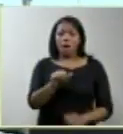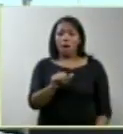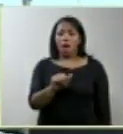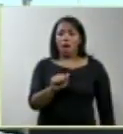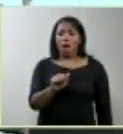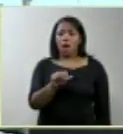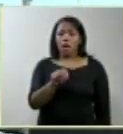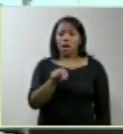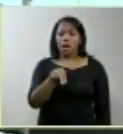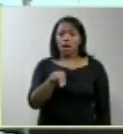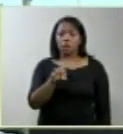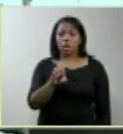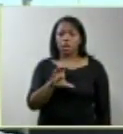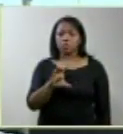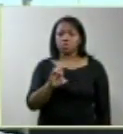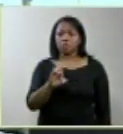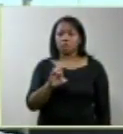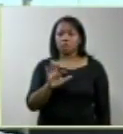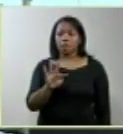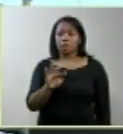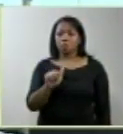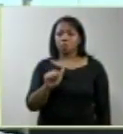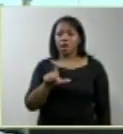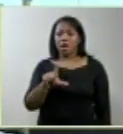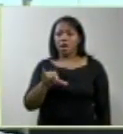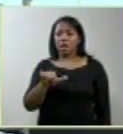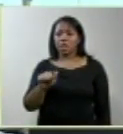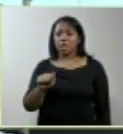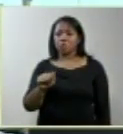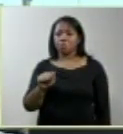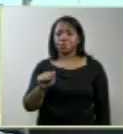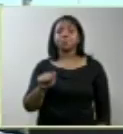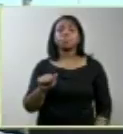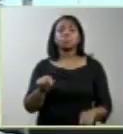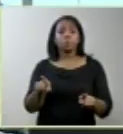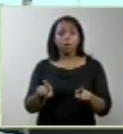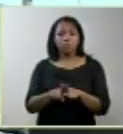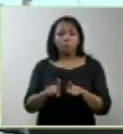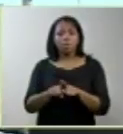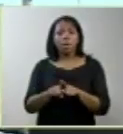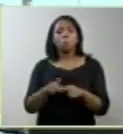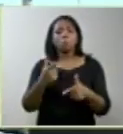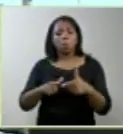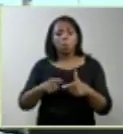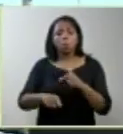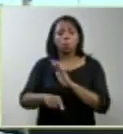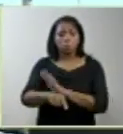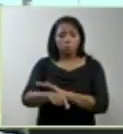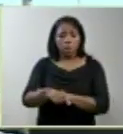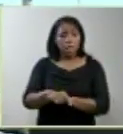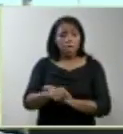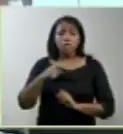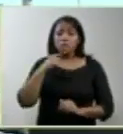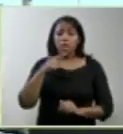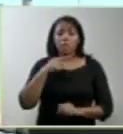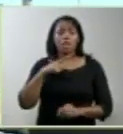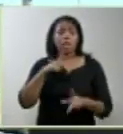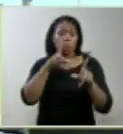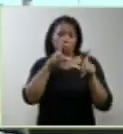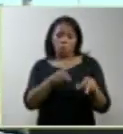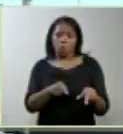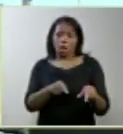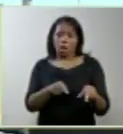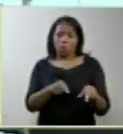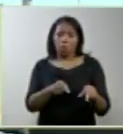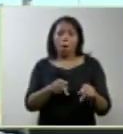Provavelmente conhecemos pessoas que têm uma malformação de braço, por exemplo. Não tem todo mundo a mesma malformação. Existe desde aquele